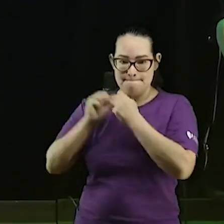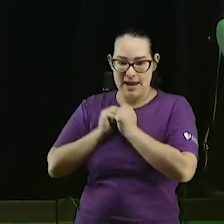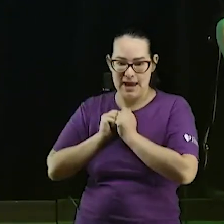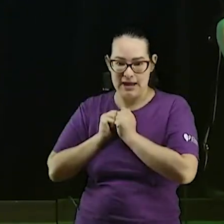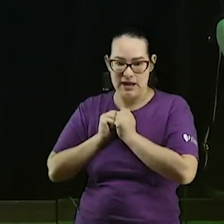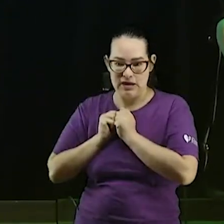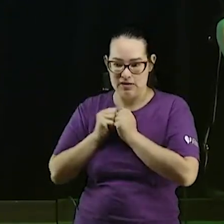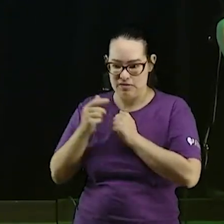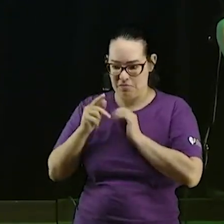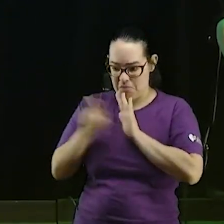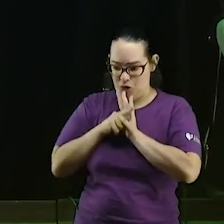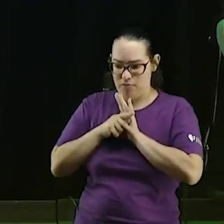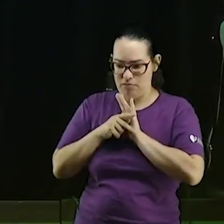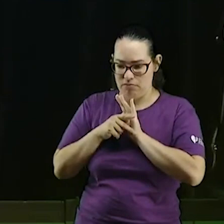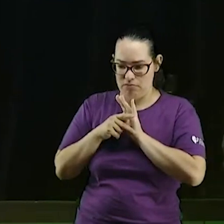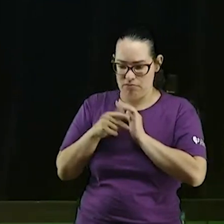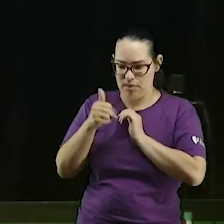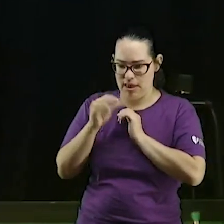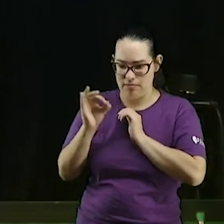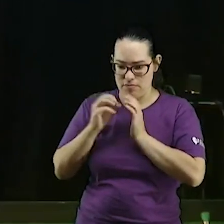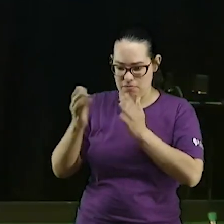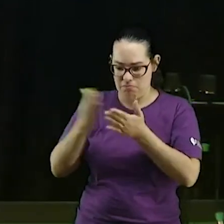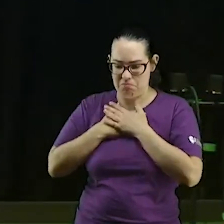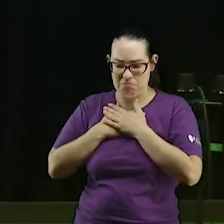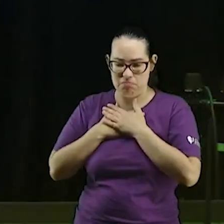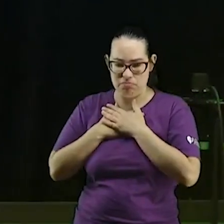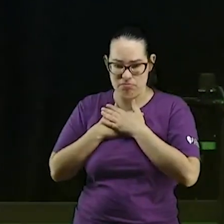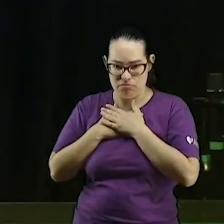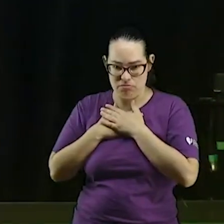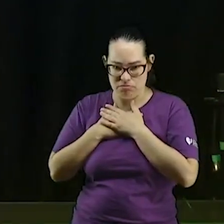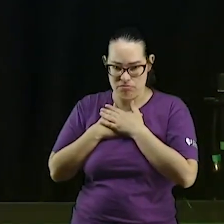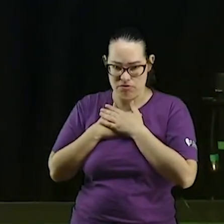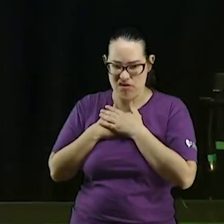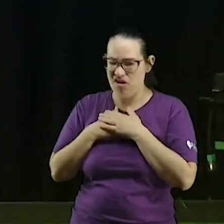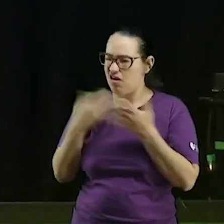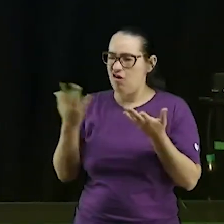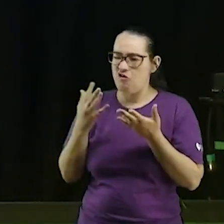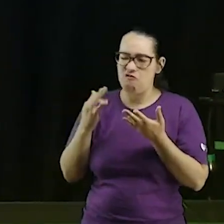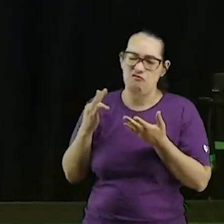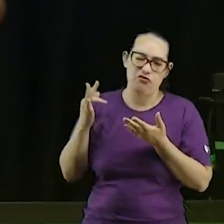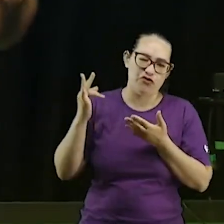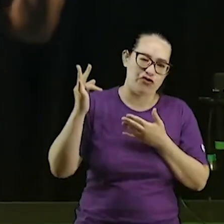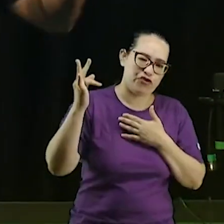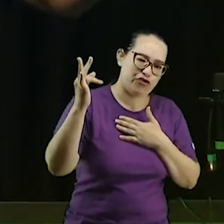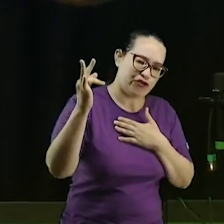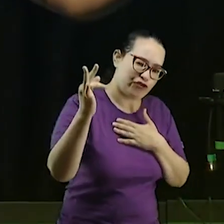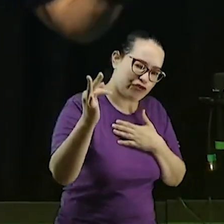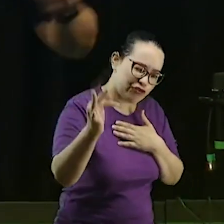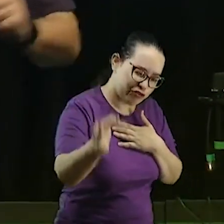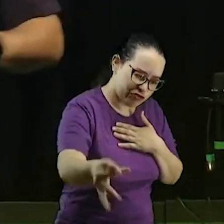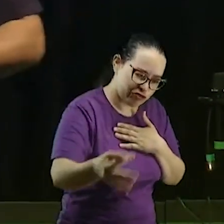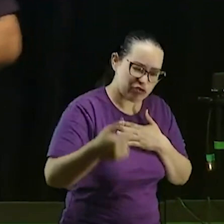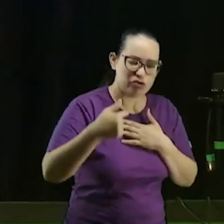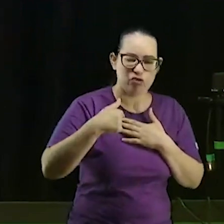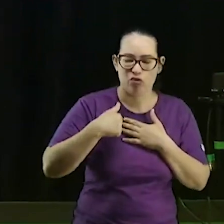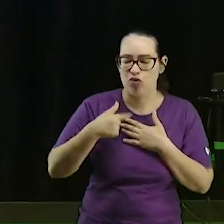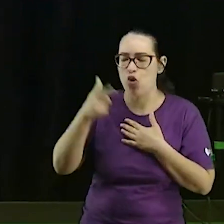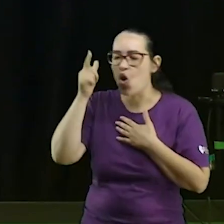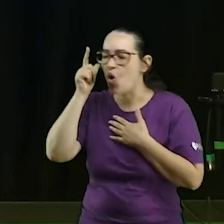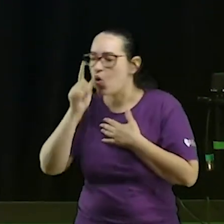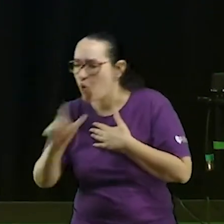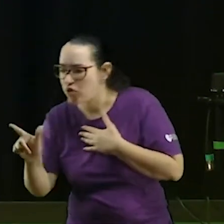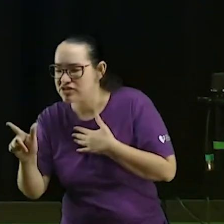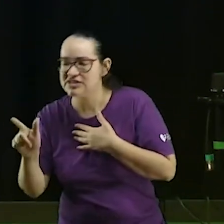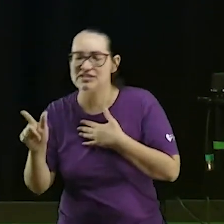desonesto é por isso que ah não pastor quando eu ganhar aquela herança quando eu vencer aquela casa na justiça